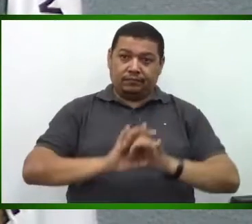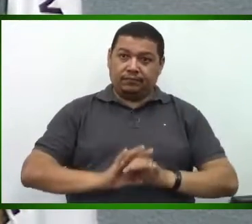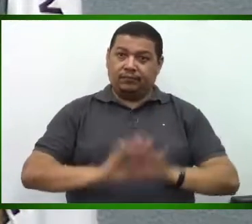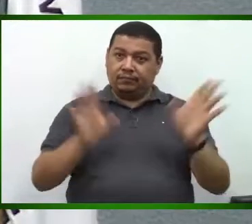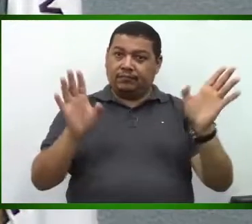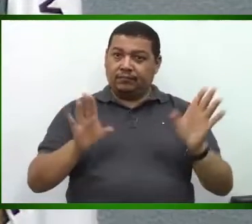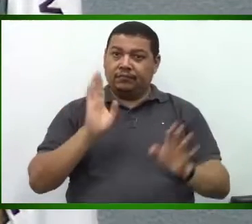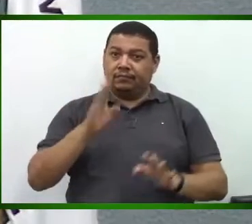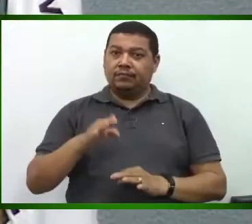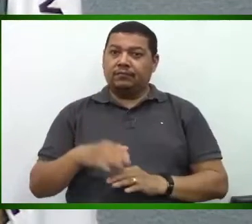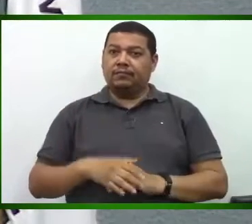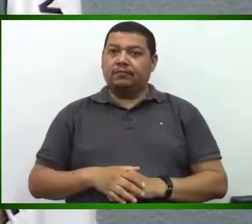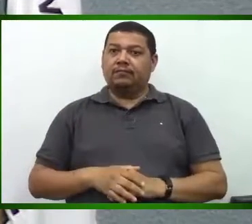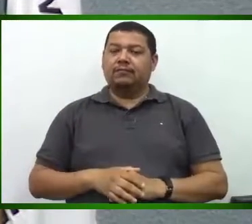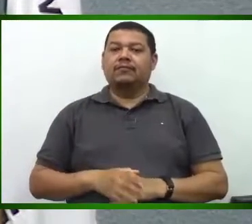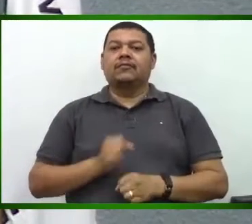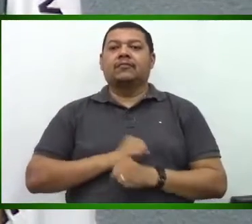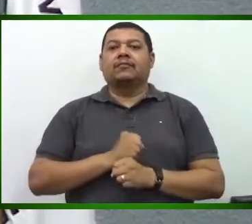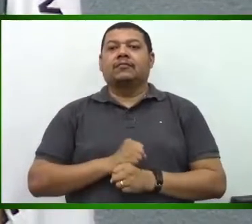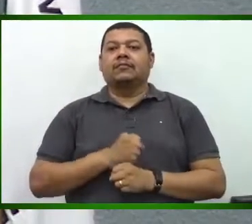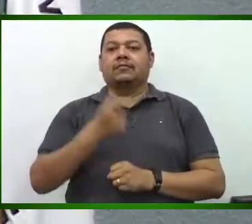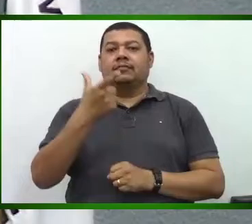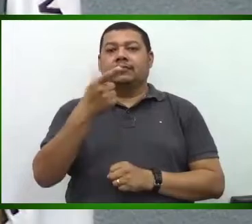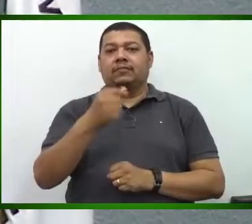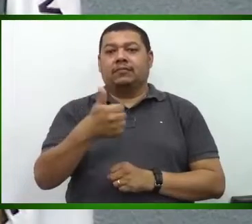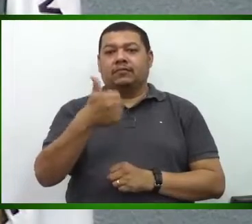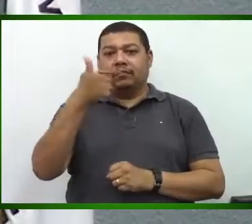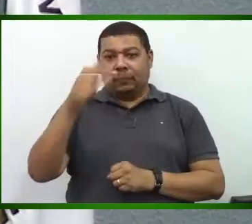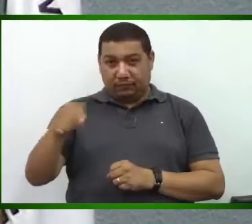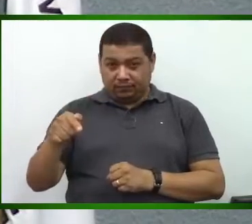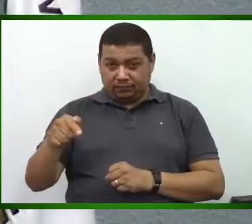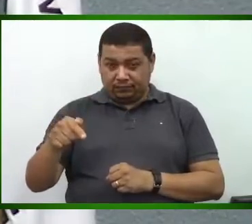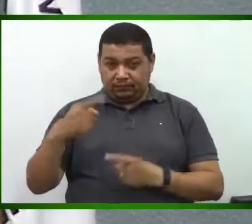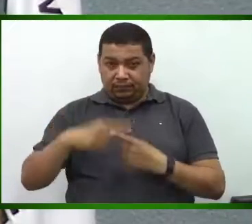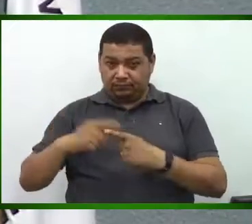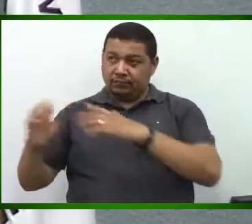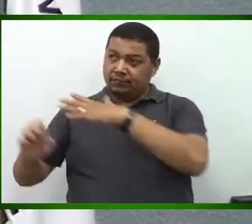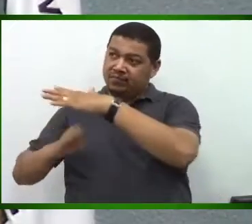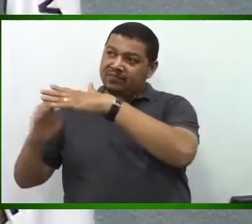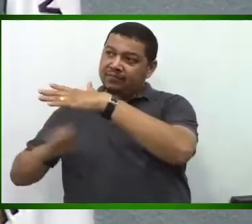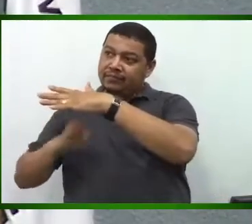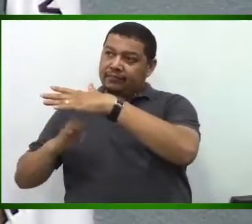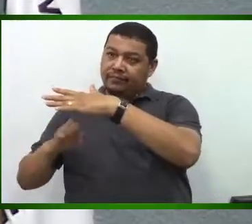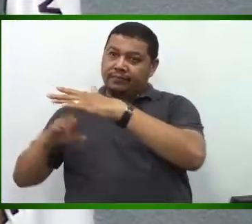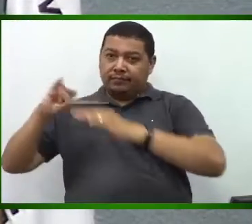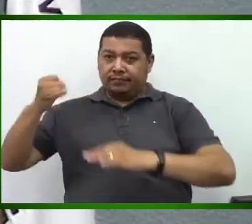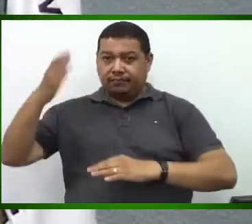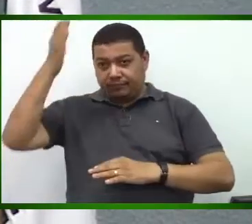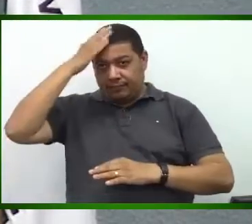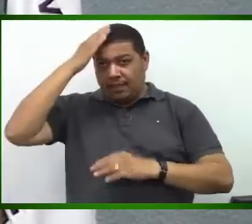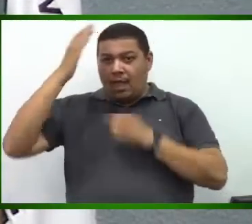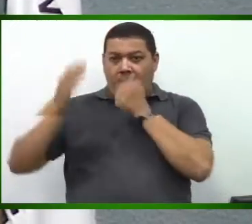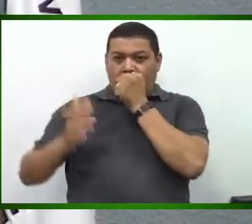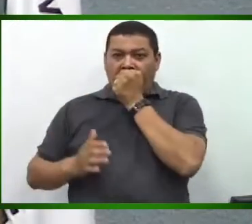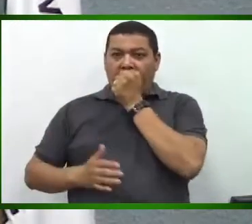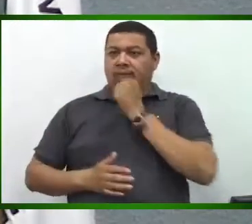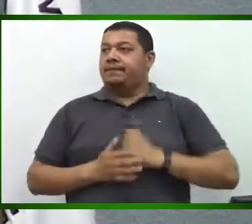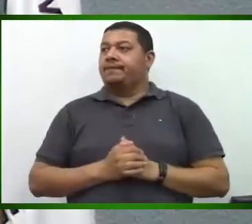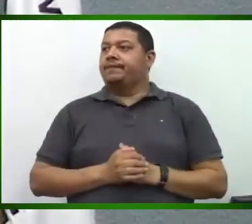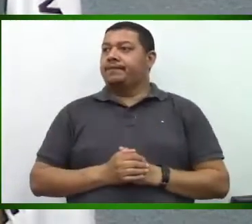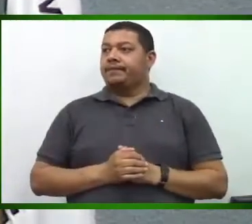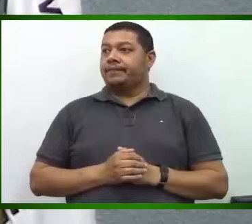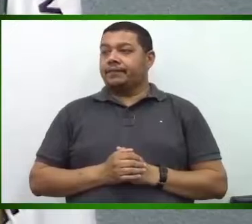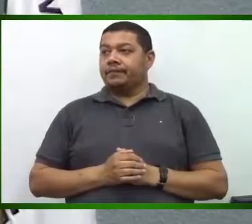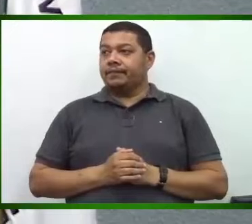ela foi adquirida no ano de 2017 por um empresário do Giparaná, a antiga